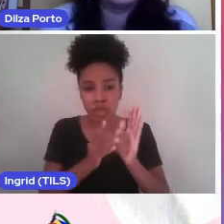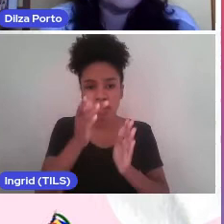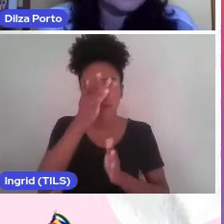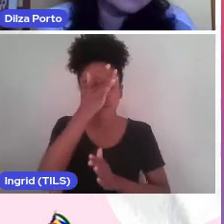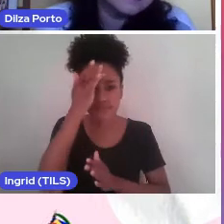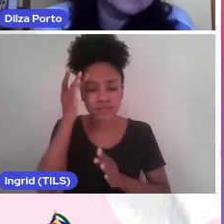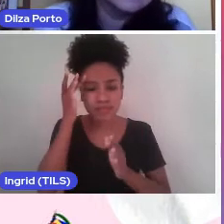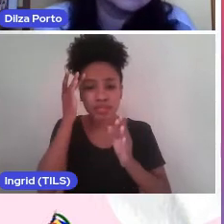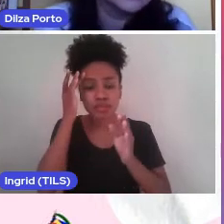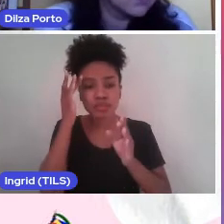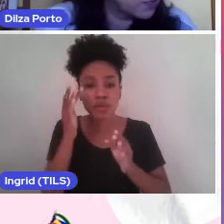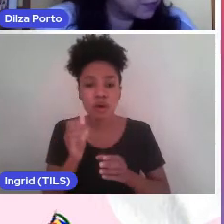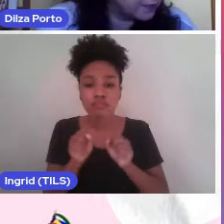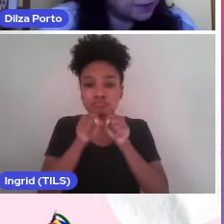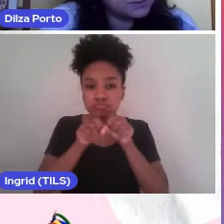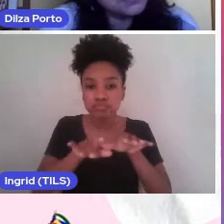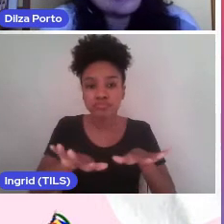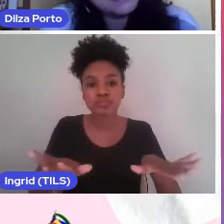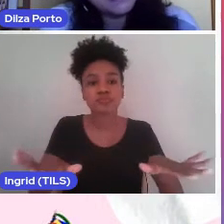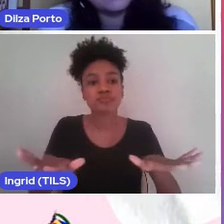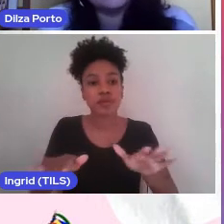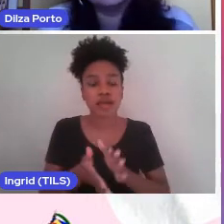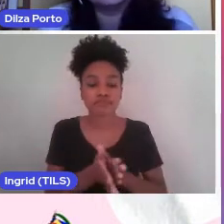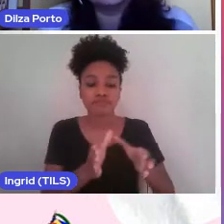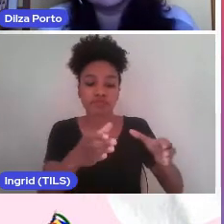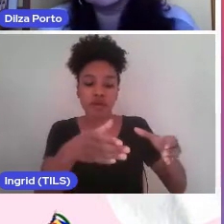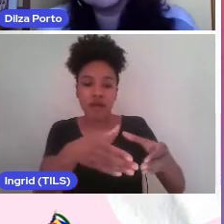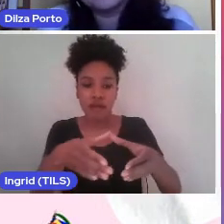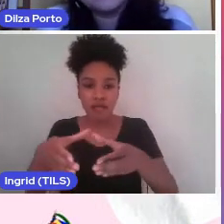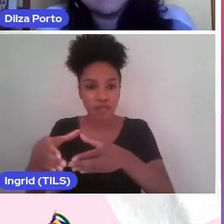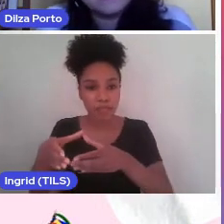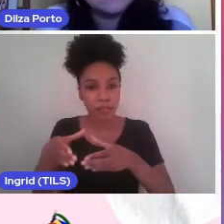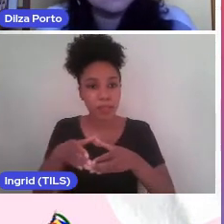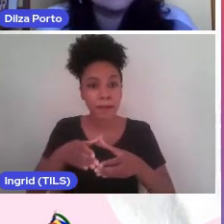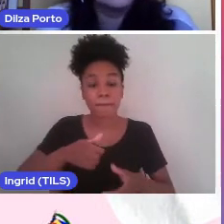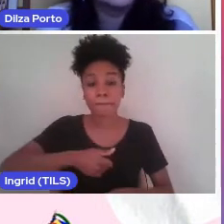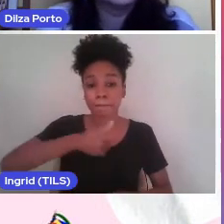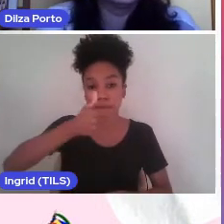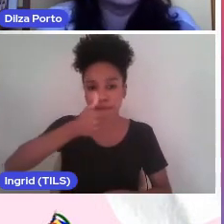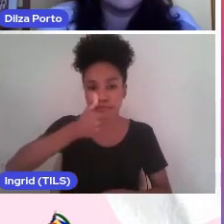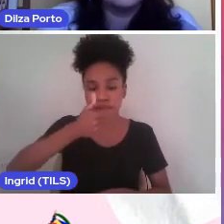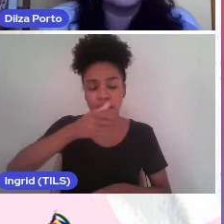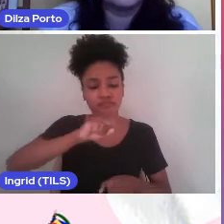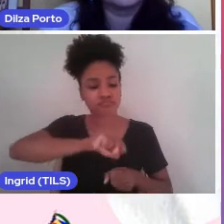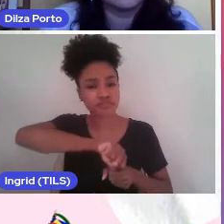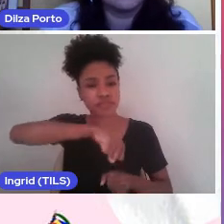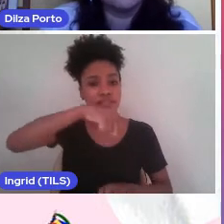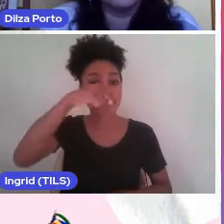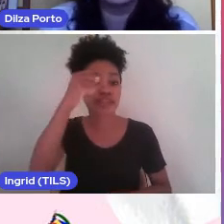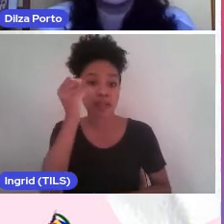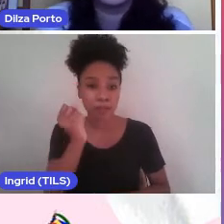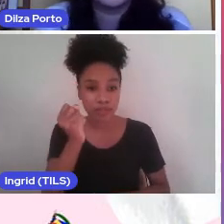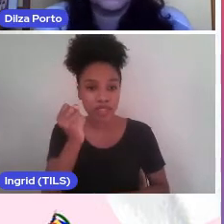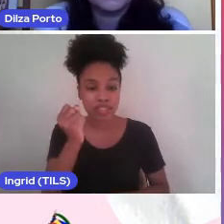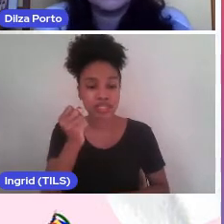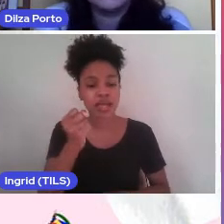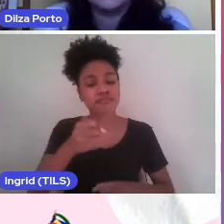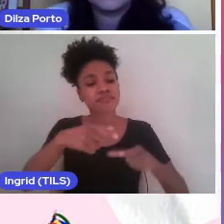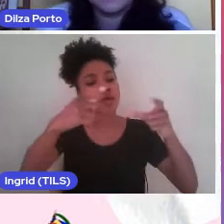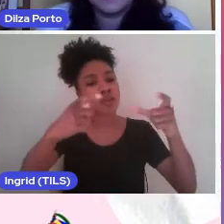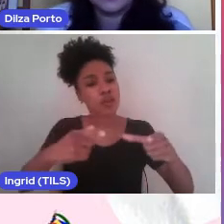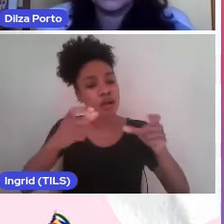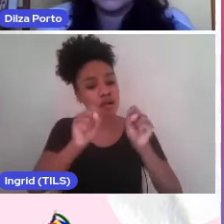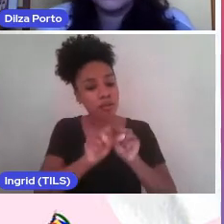E a primeira trilha que nós destacamos é ainda as independências. Lugar no portal, onde as pessoas